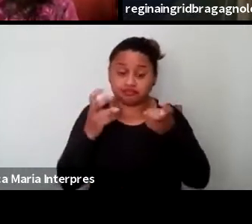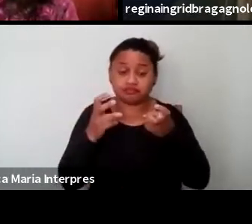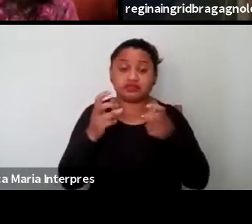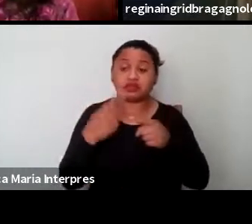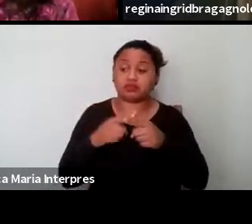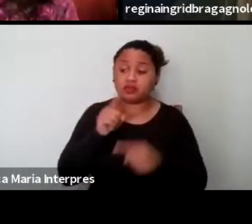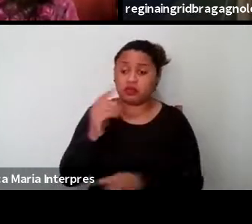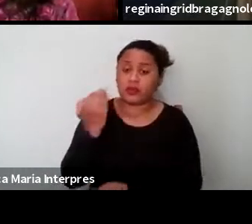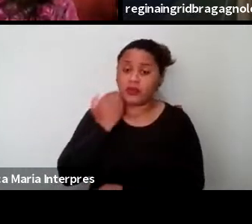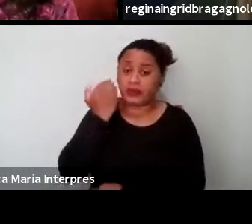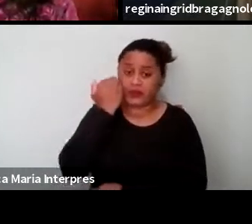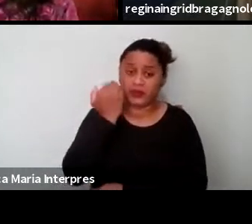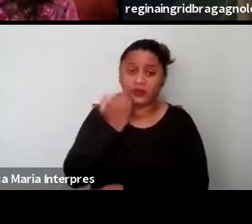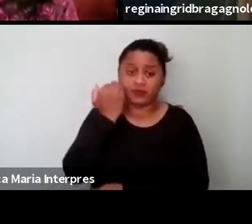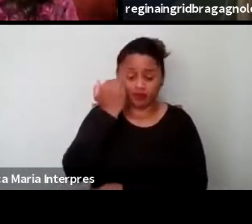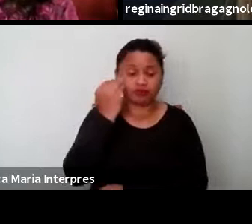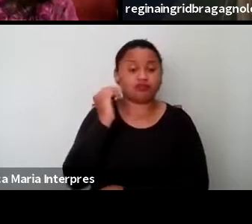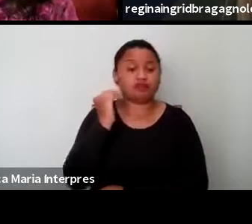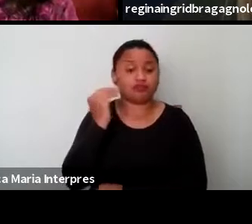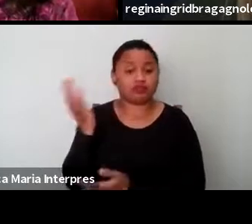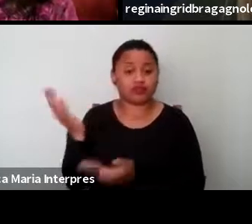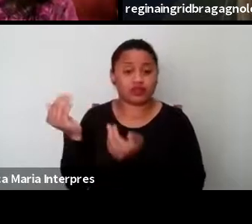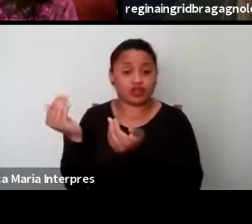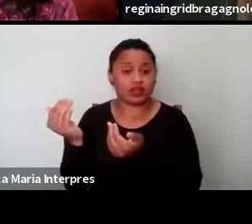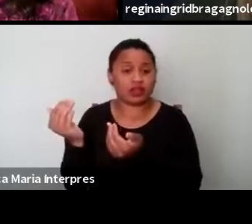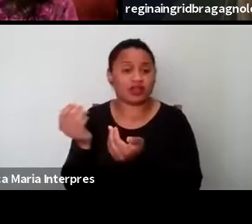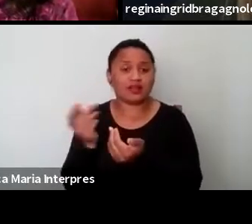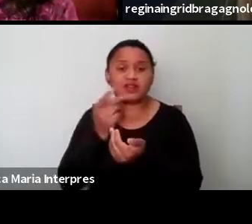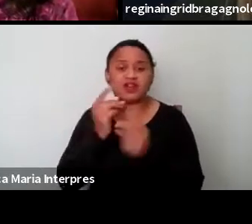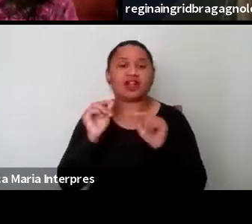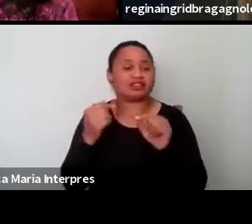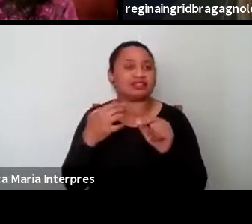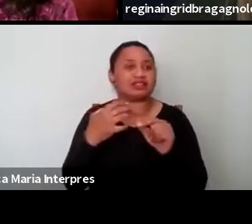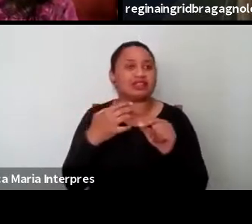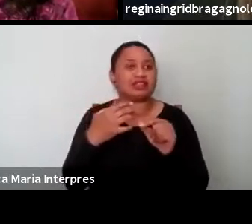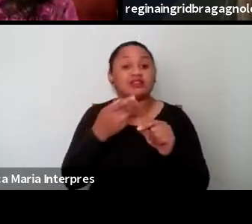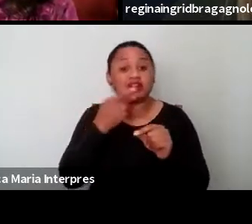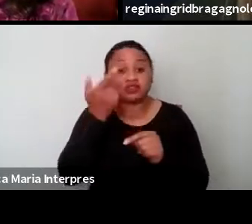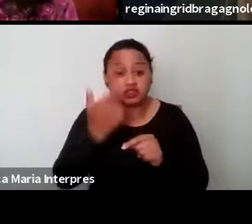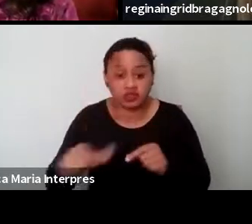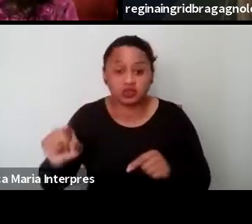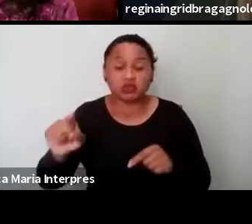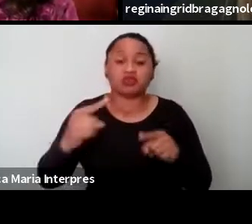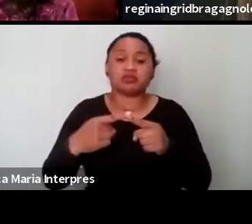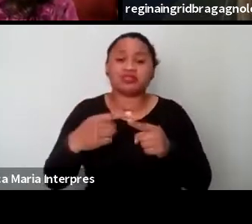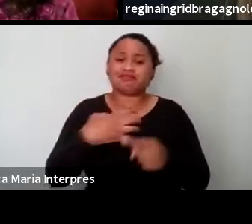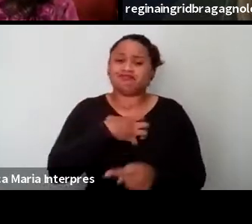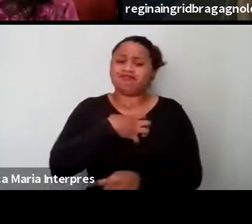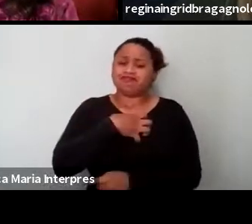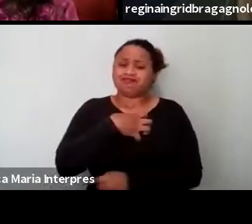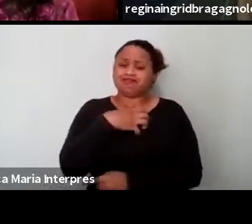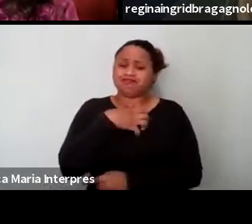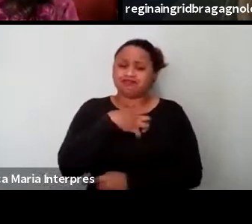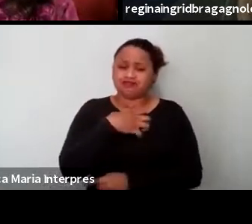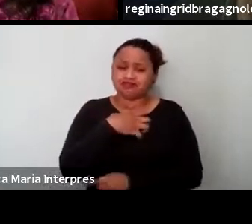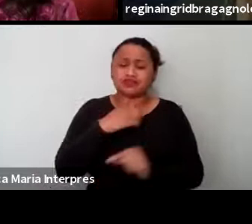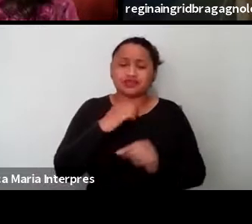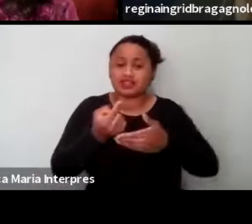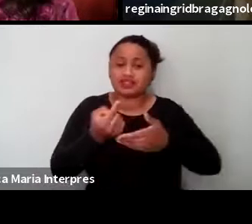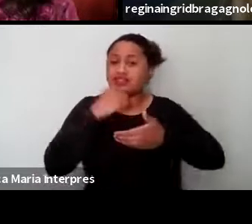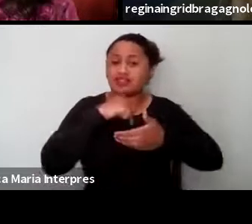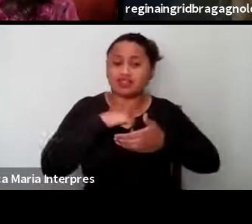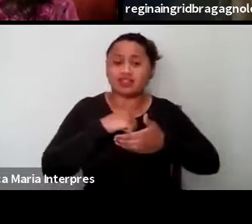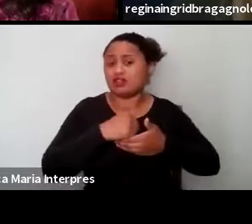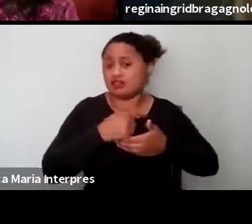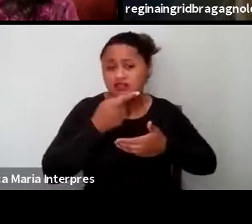adolescente diz, né? Eu volto a dizer isso, mas é porque isso doeu muito para mim, né? E as questões das subjetividades, né? Eu não aprendi